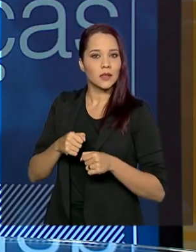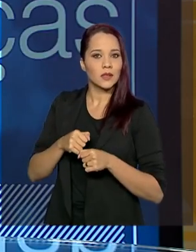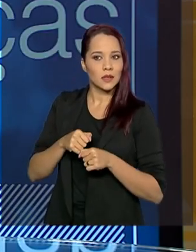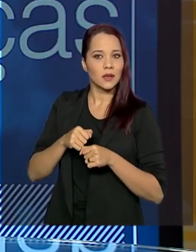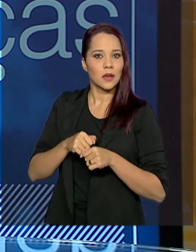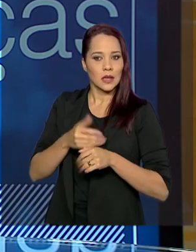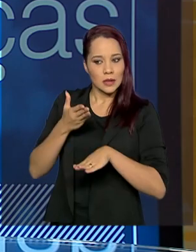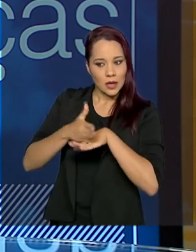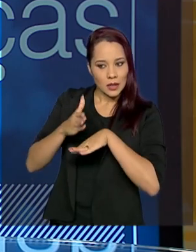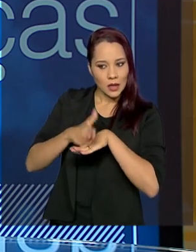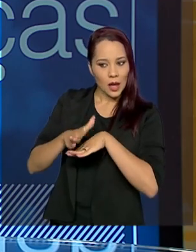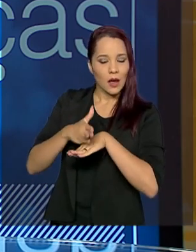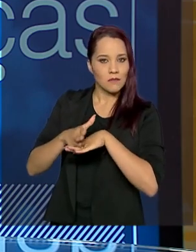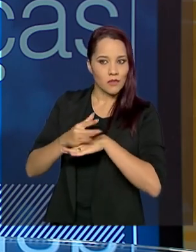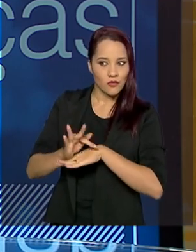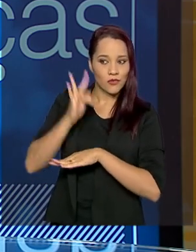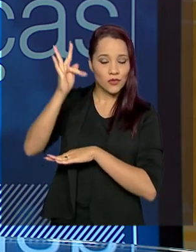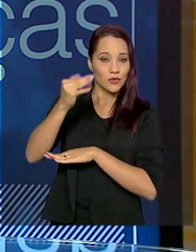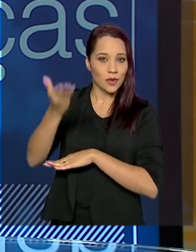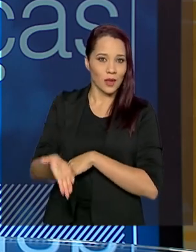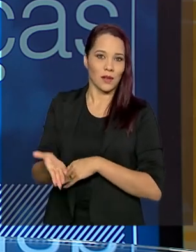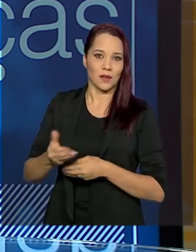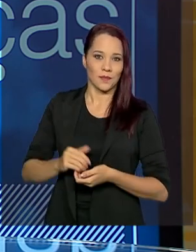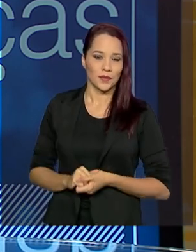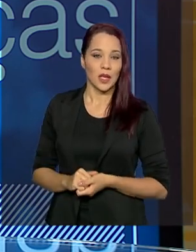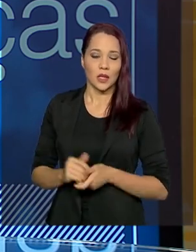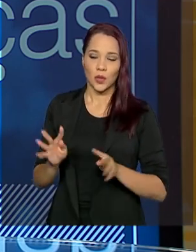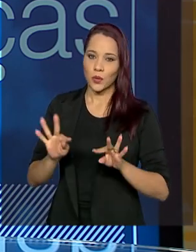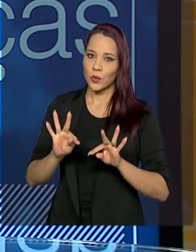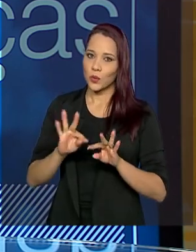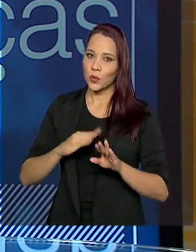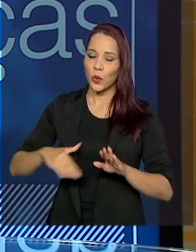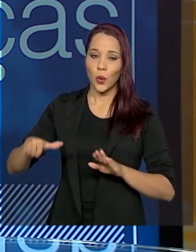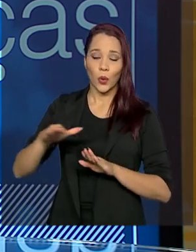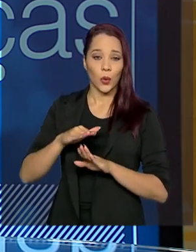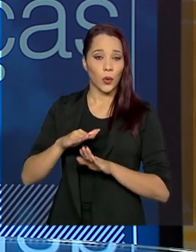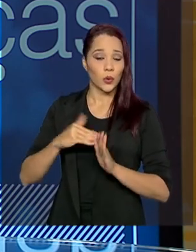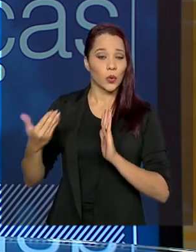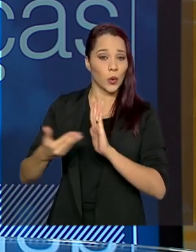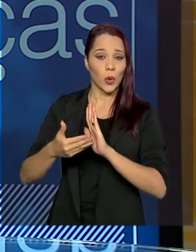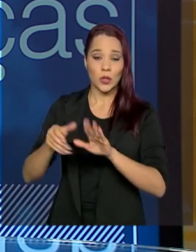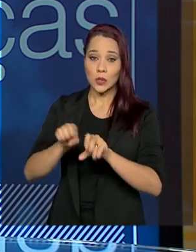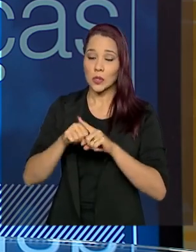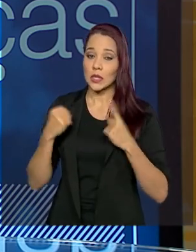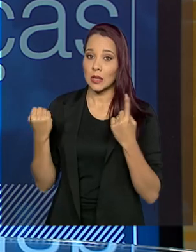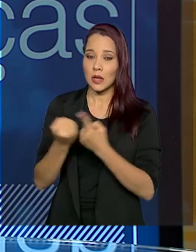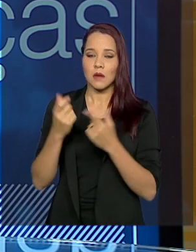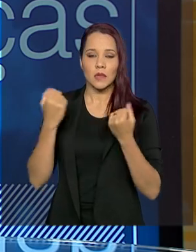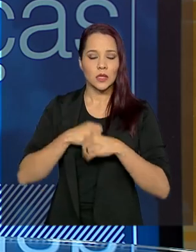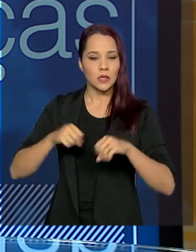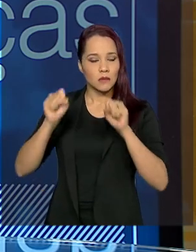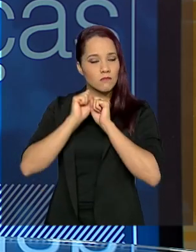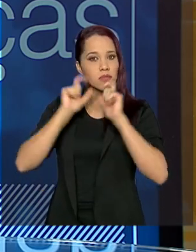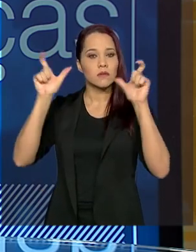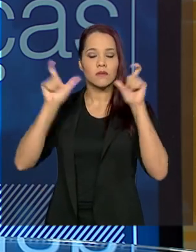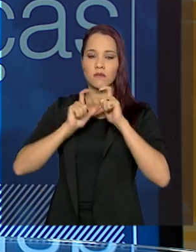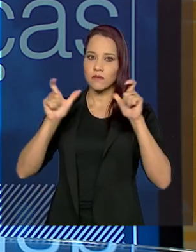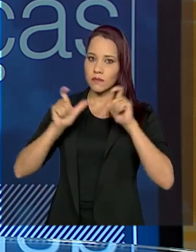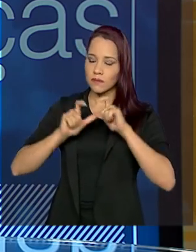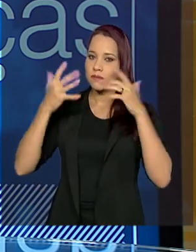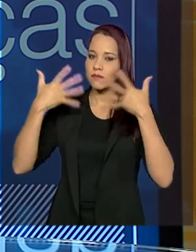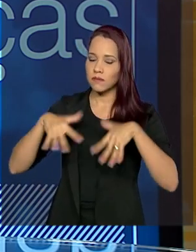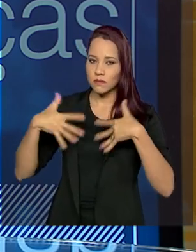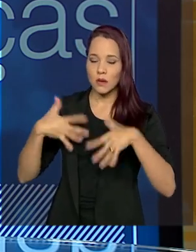futuro dela. Então, é algo que toda a sociedade precisa estar vigilante. A gente precisa, a Constituição fala sobre isso,